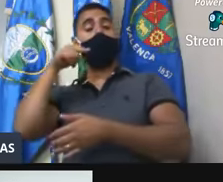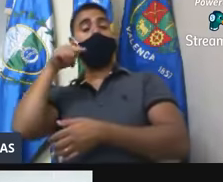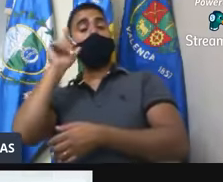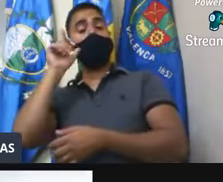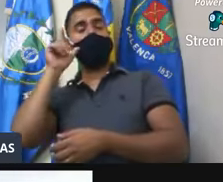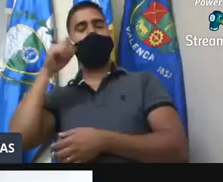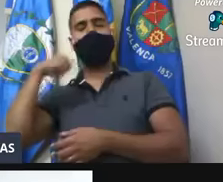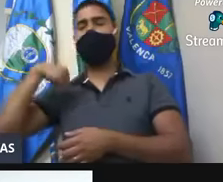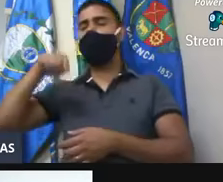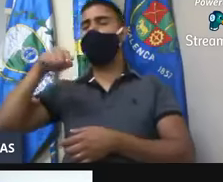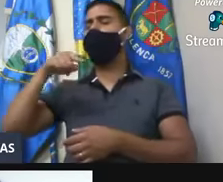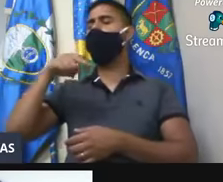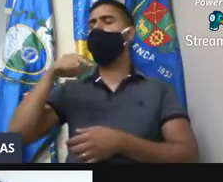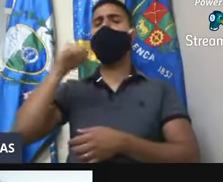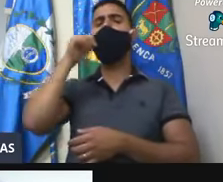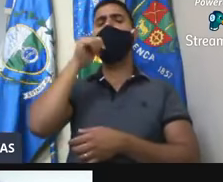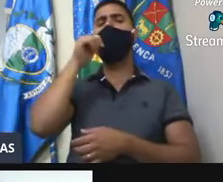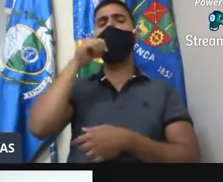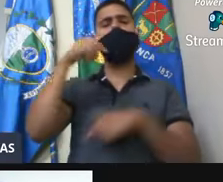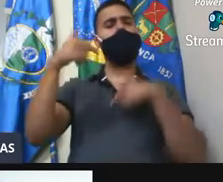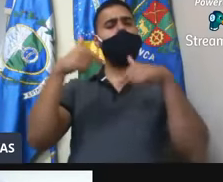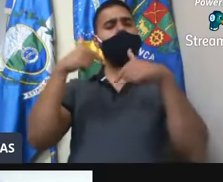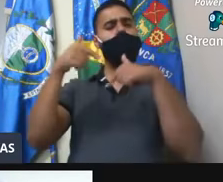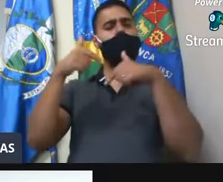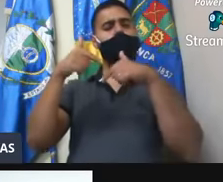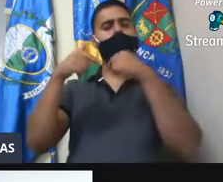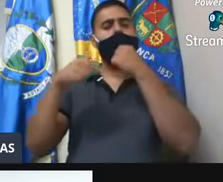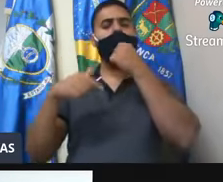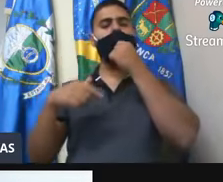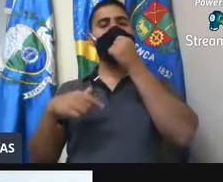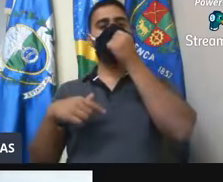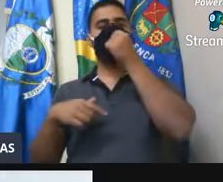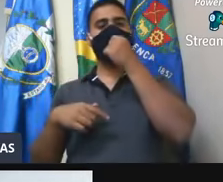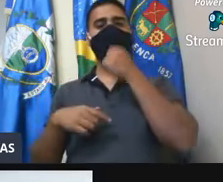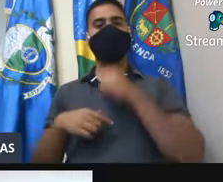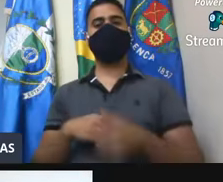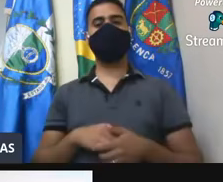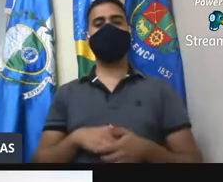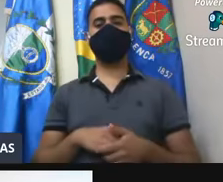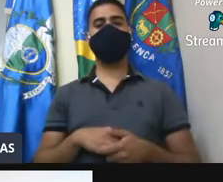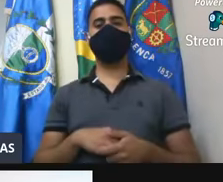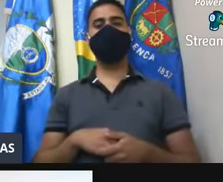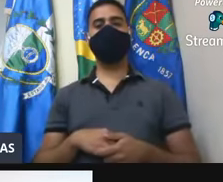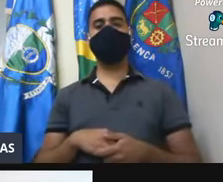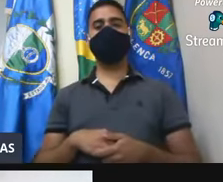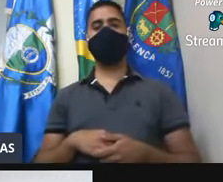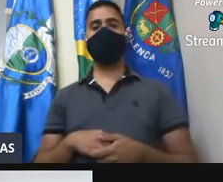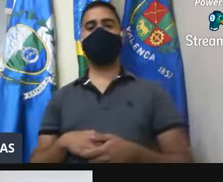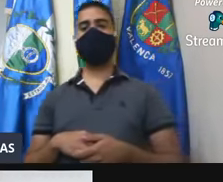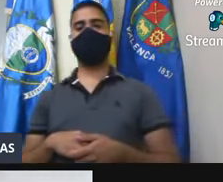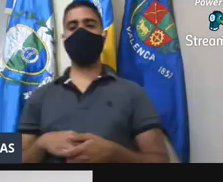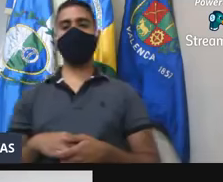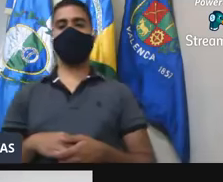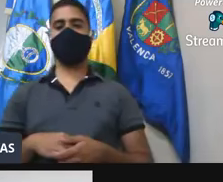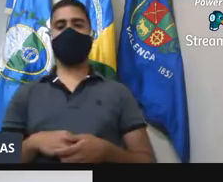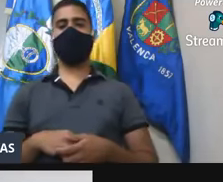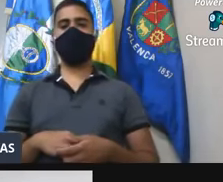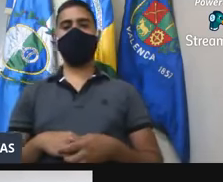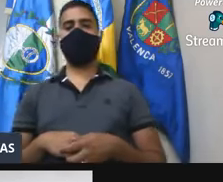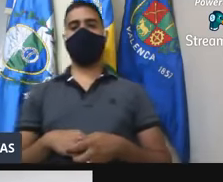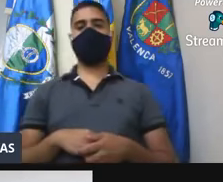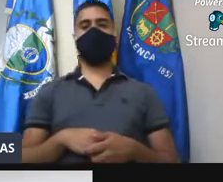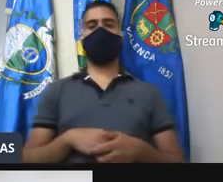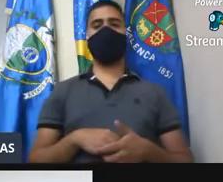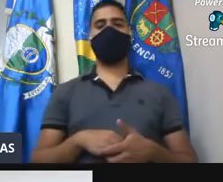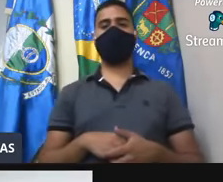funcionária dos Correios, lá do distrito, é que ontem seria o último dia dessa funcionária, porque